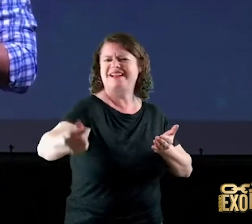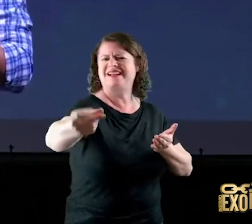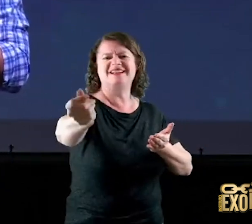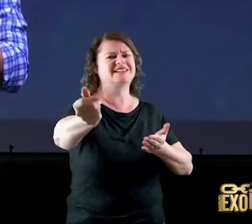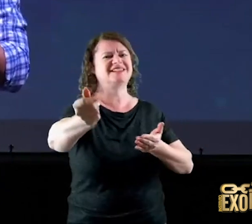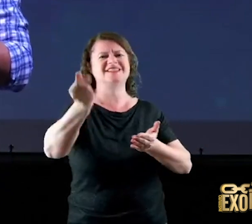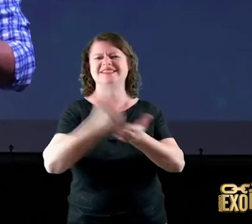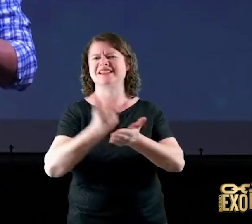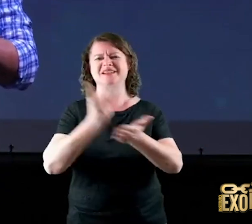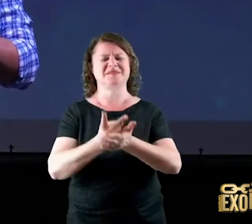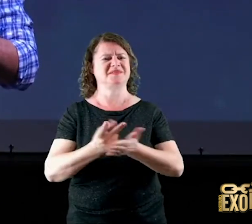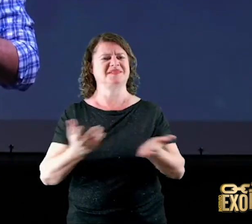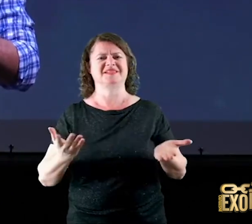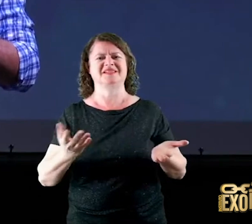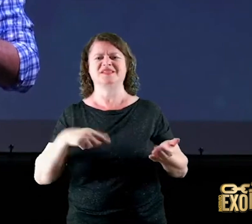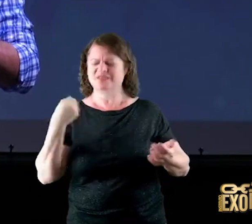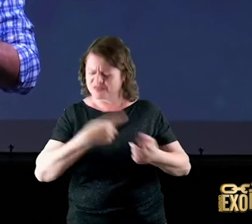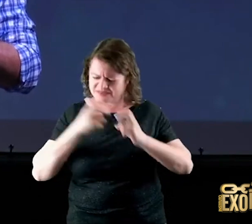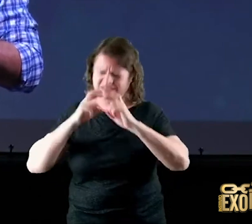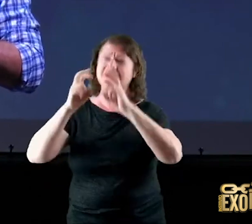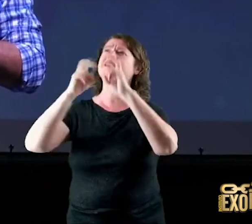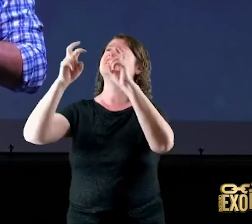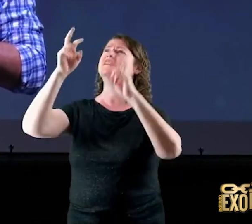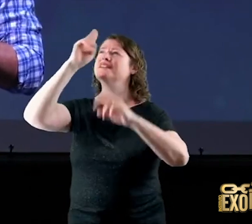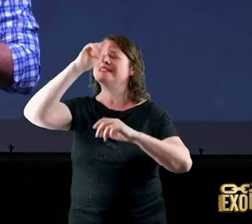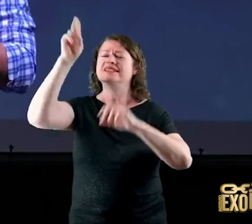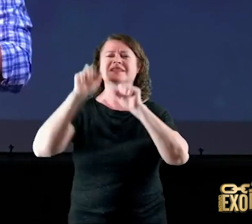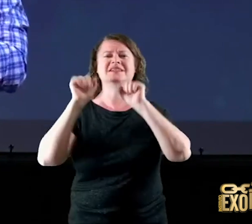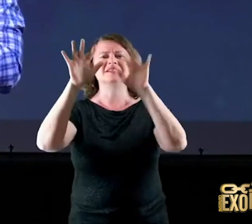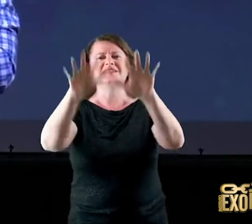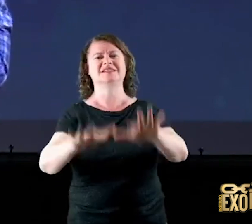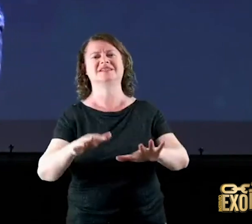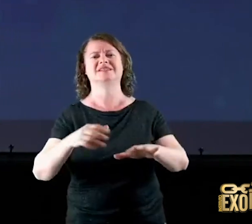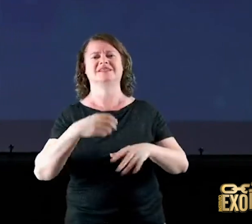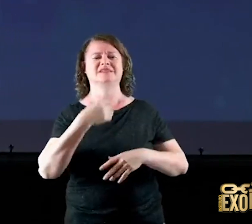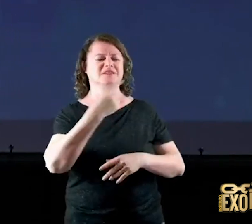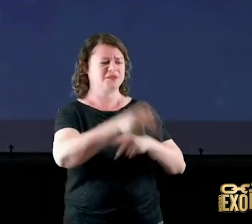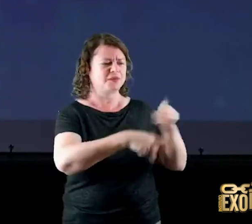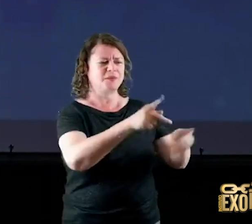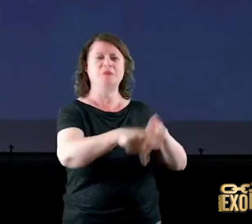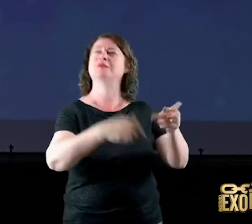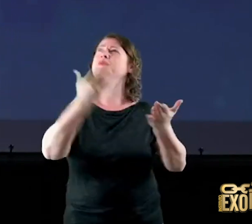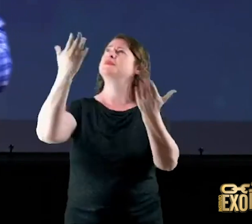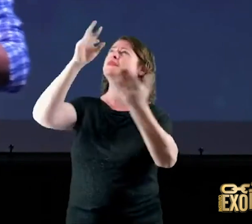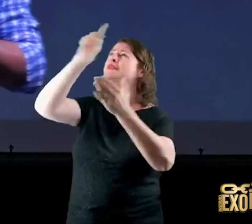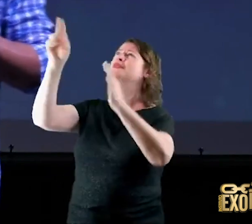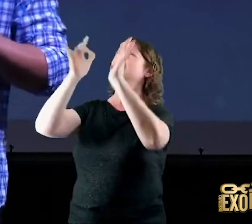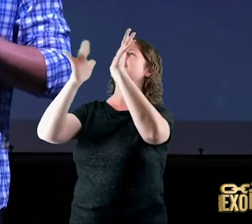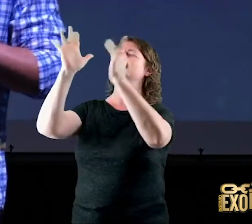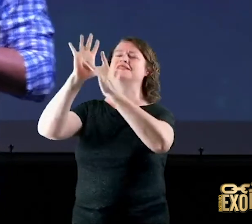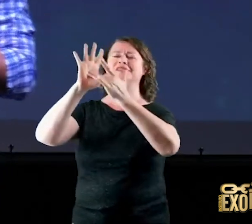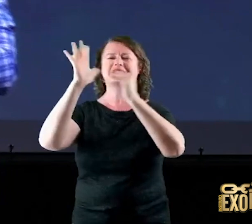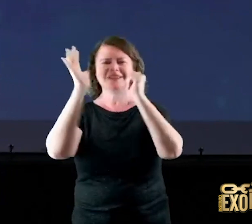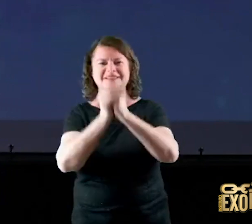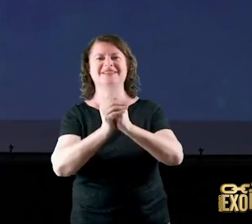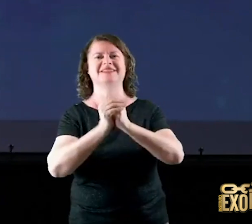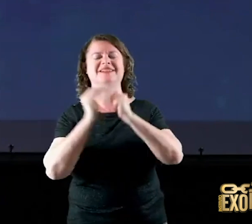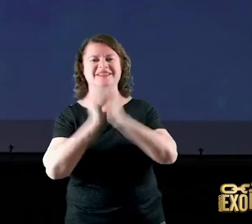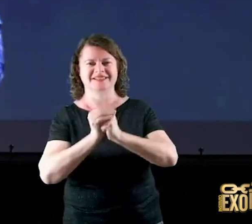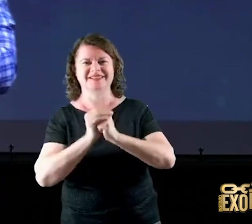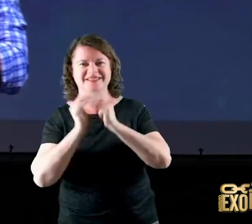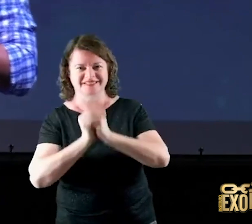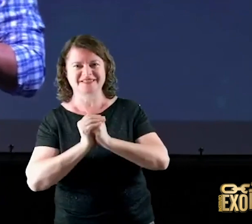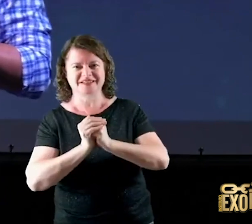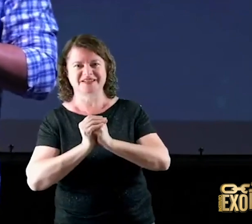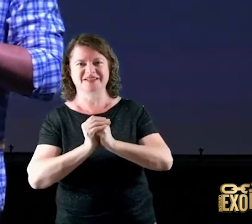nós assim Pai clamamos ao Senhor e abençoamos o teu povo em nome de Jesus amém amém